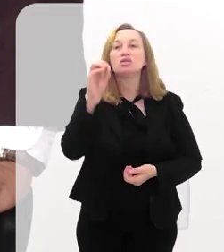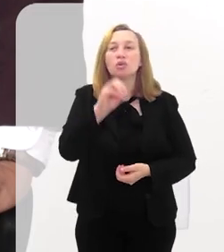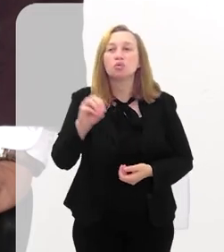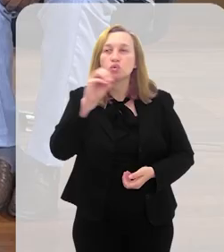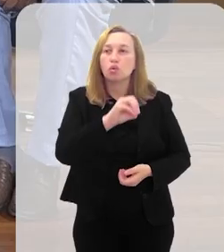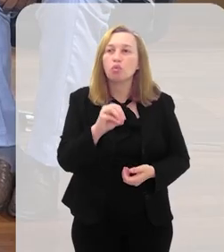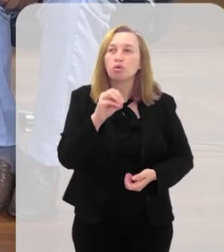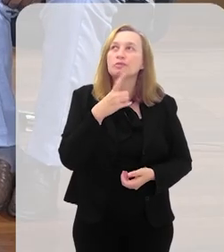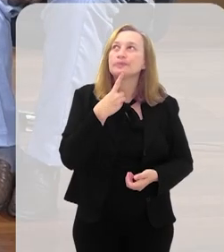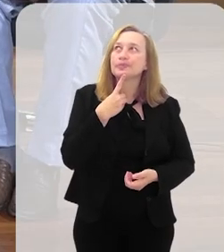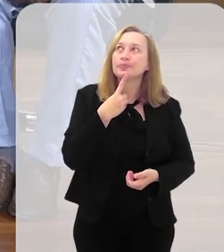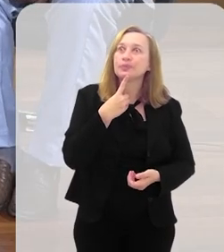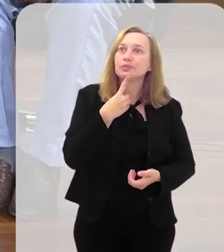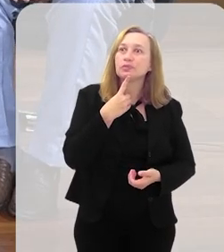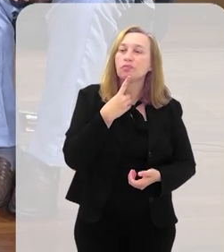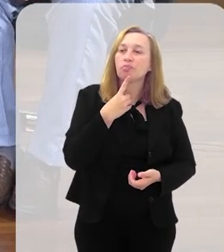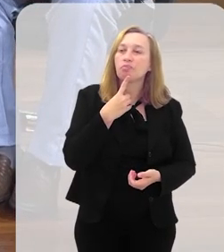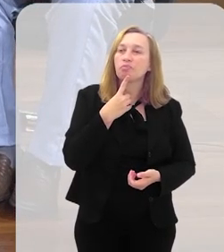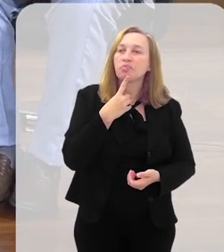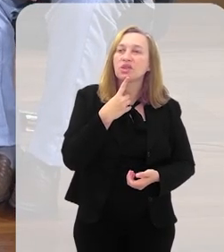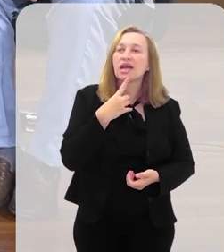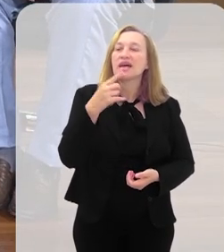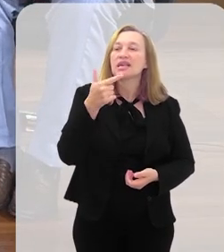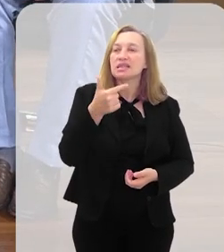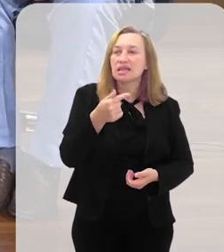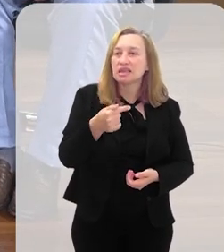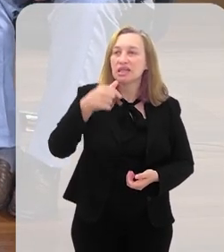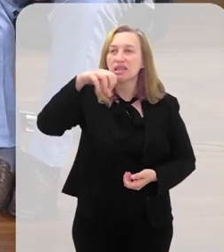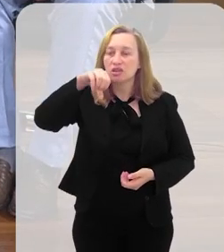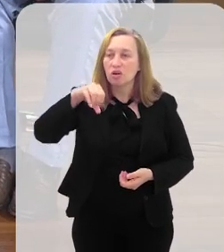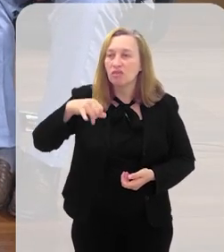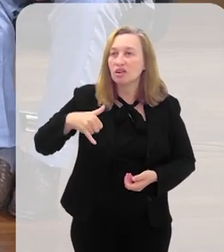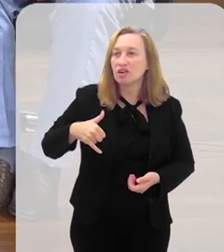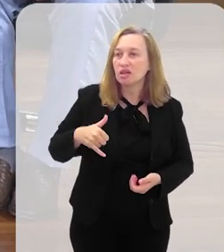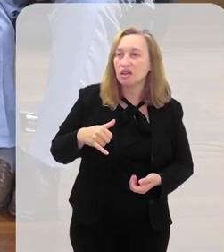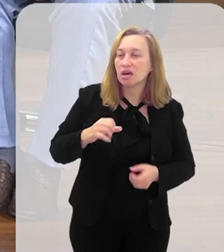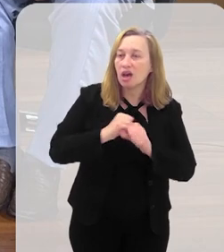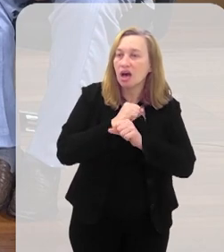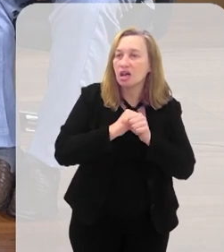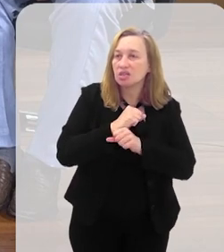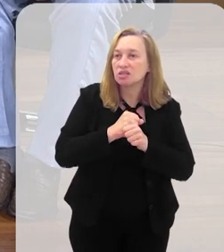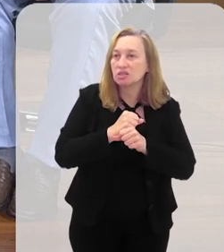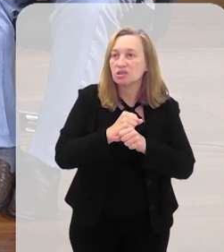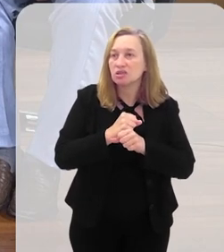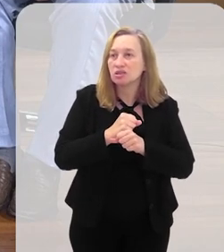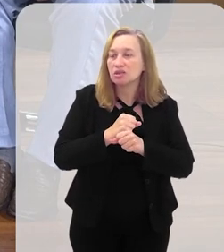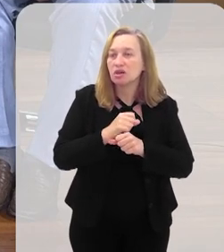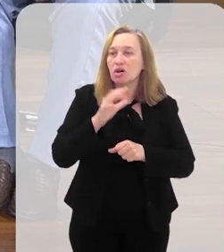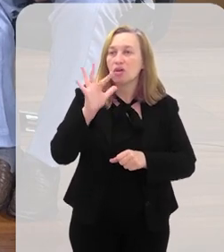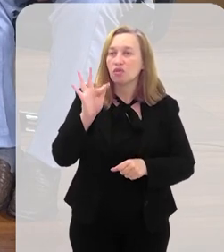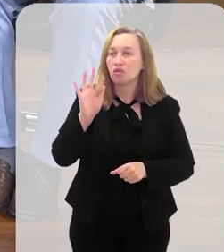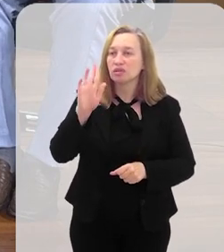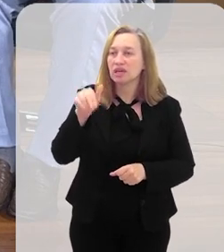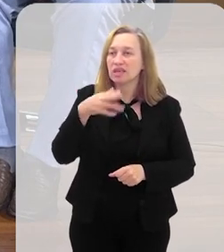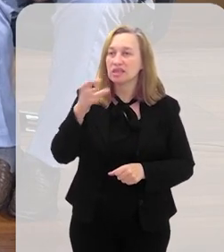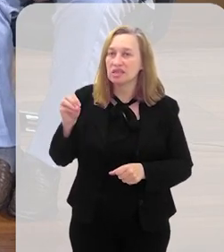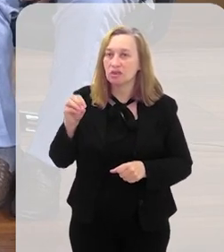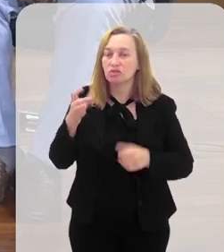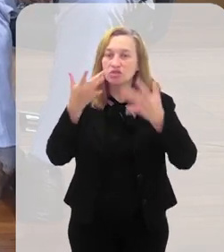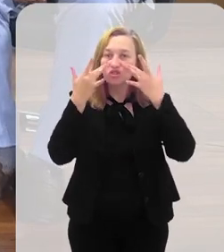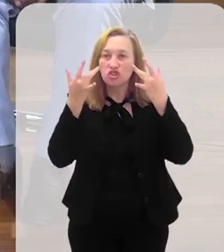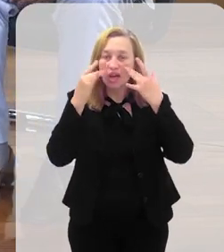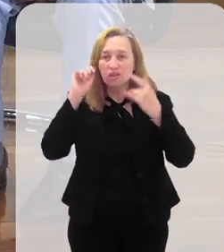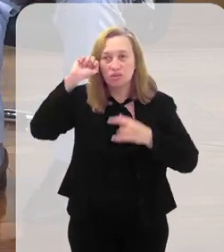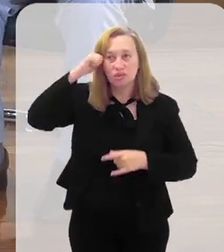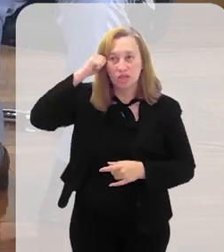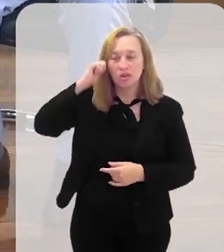inclusive, de outubro, foi o... Era 79 ano do lançamento da Fundação do Teatro Experimental do Negro do